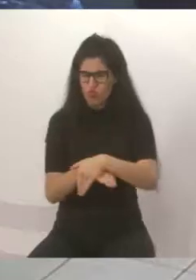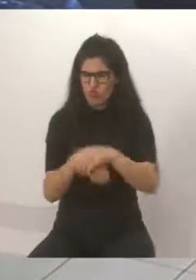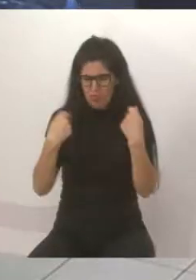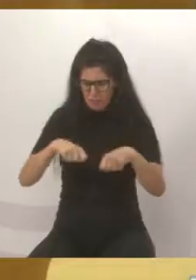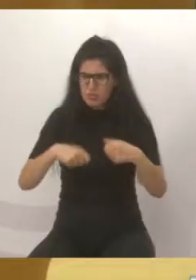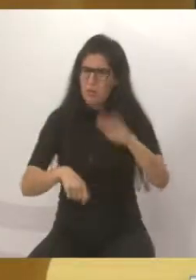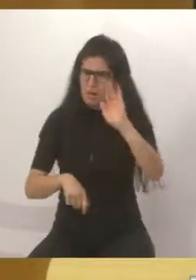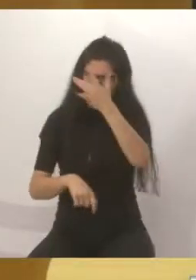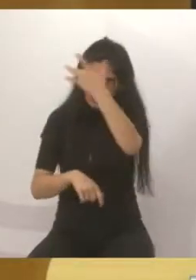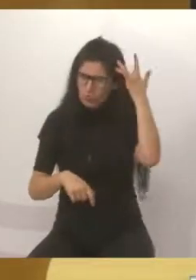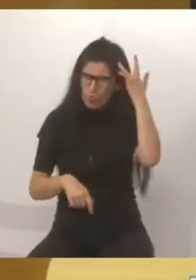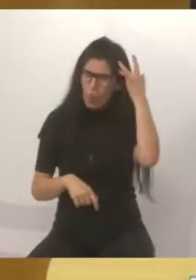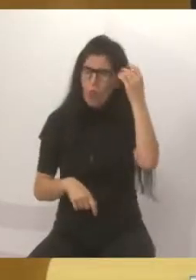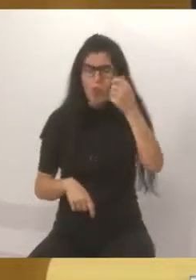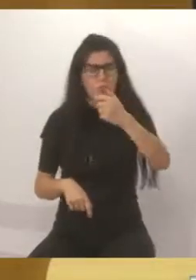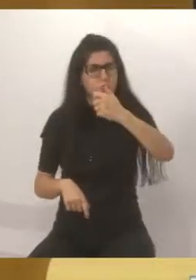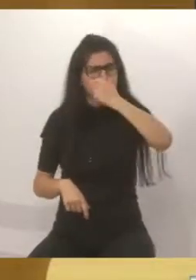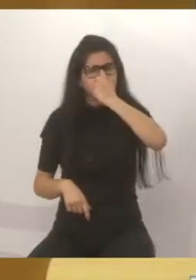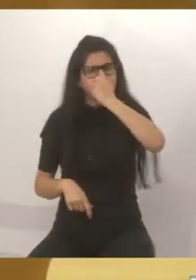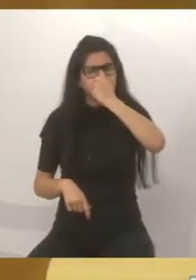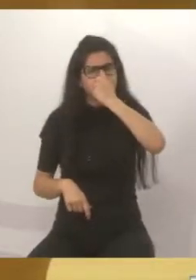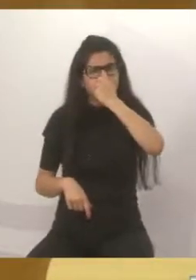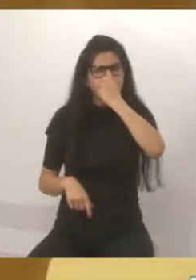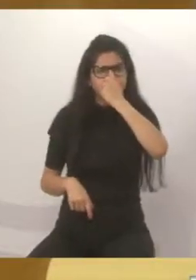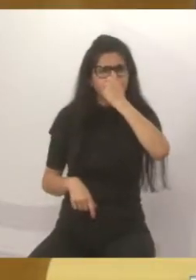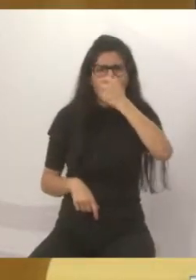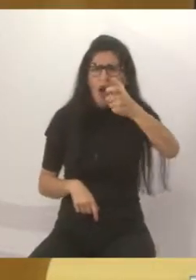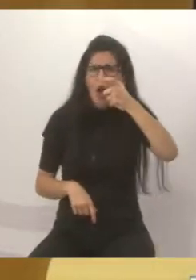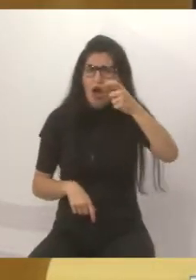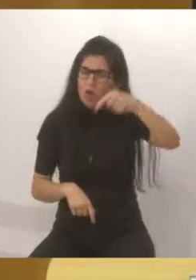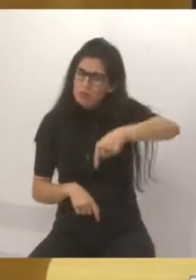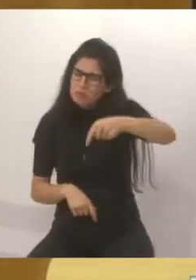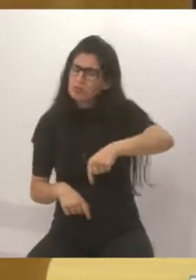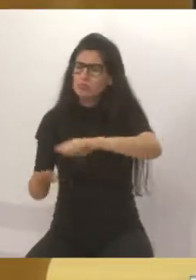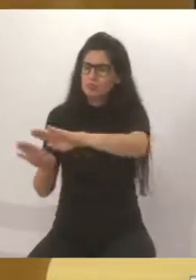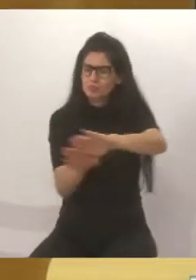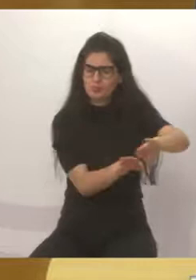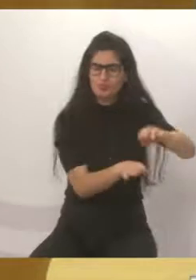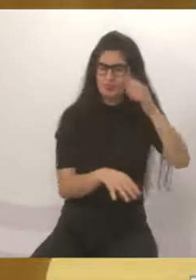Boa noite a todos que estão assistindo em casa, os munícipes aqui na galeria.